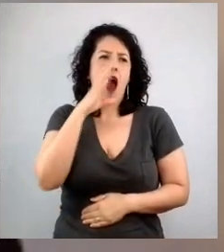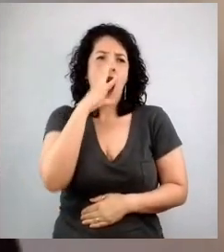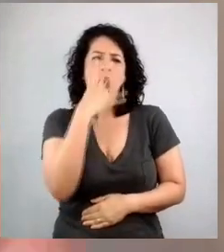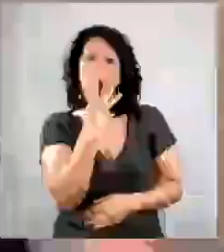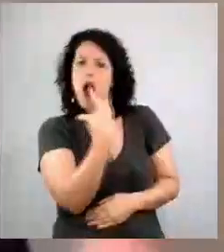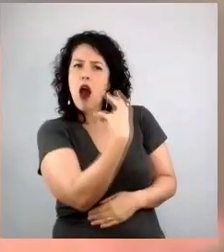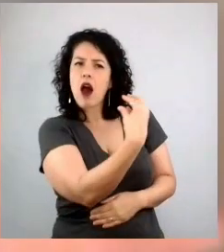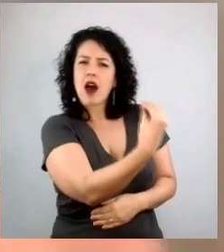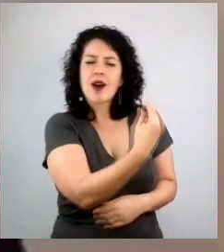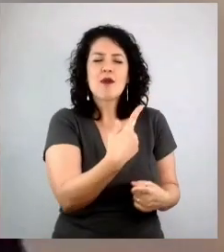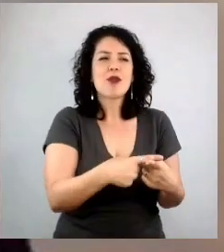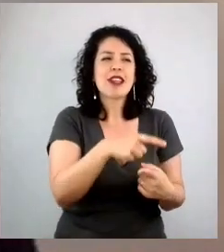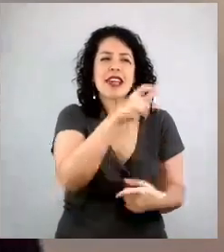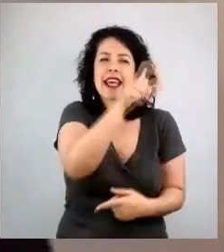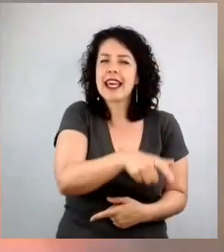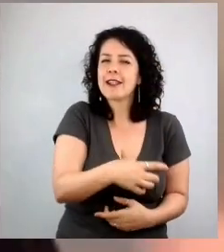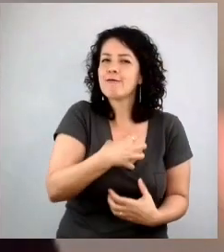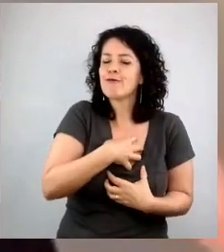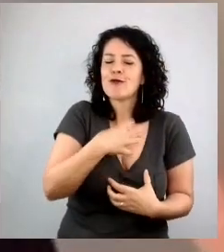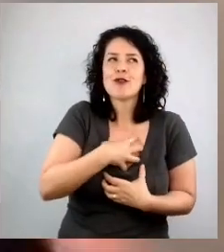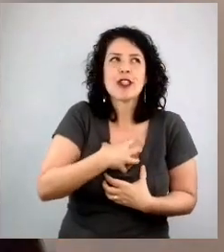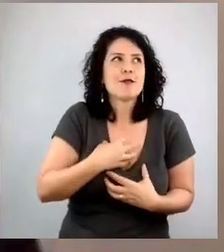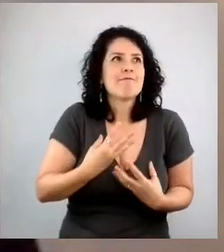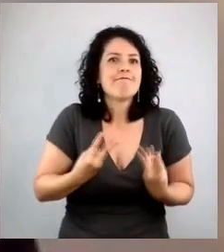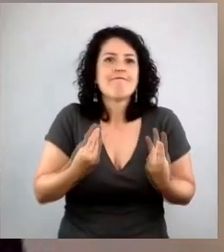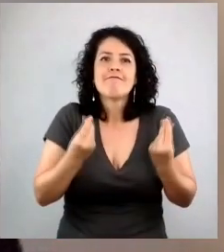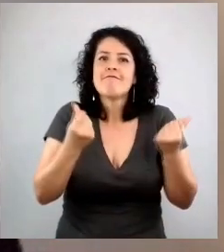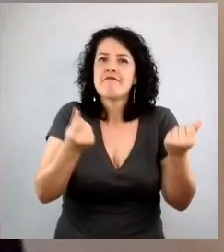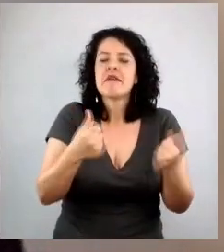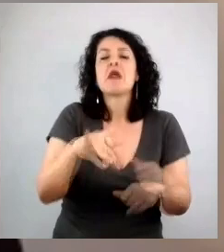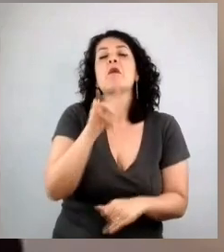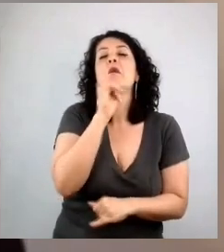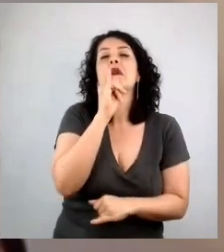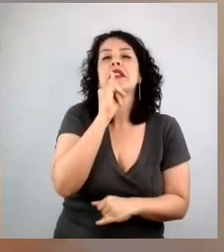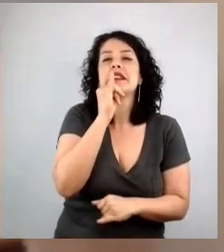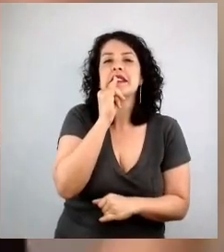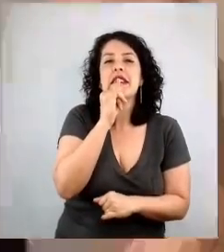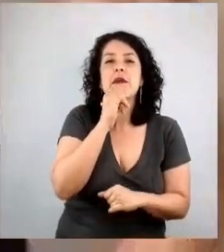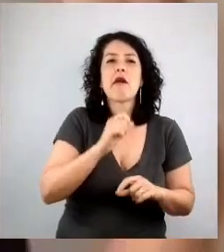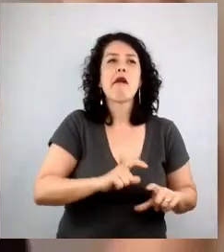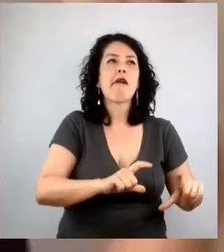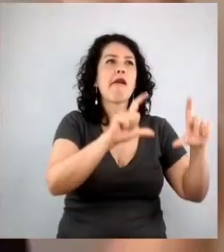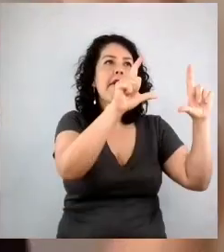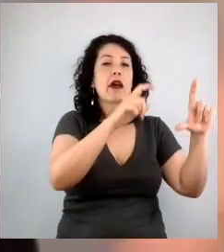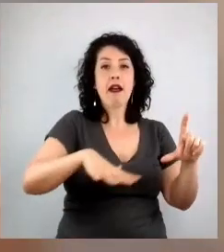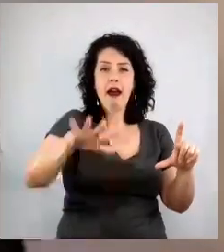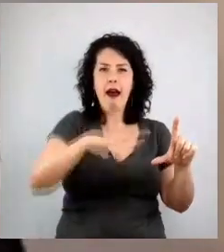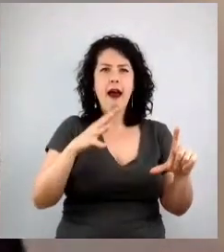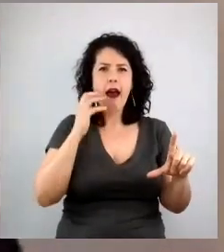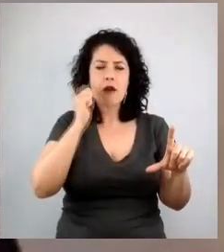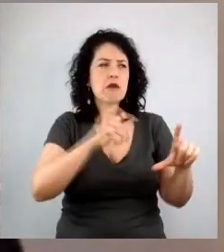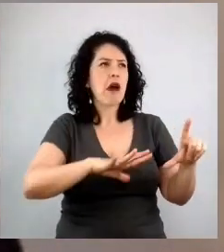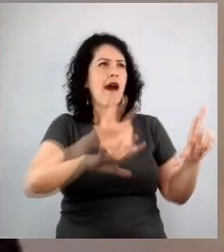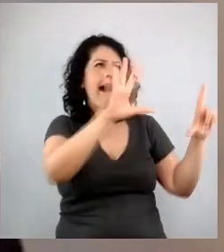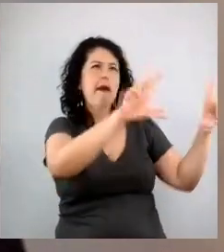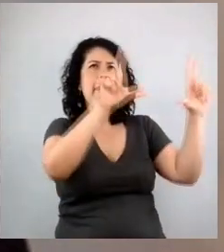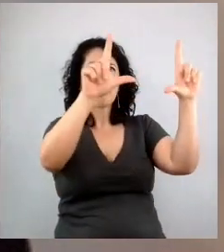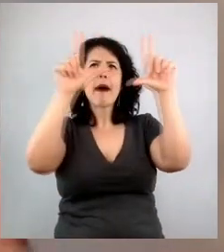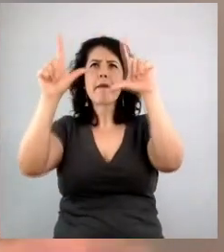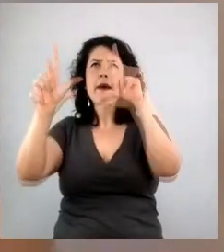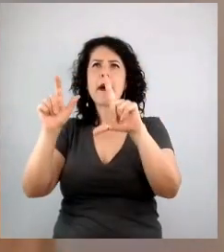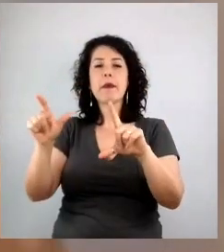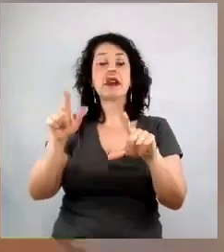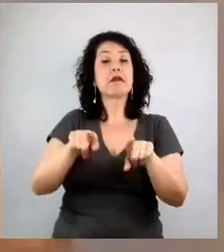ela fazia qualquer coisa. De colar cartaz no mural da sala de aula, discutir proposta técnica para clientes.